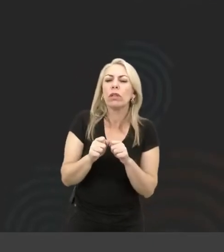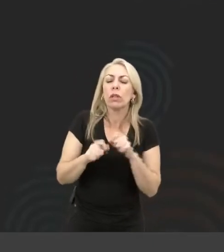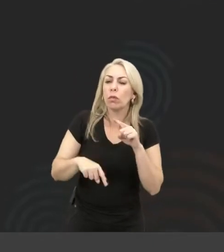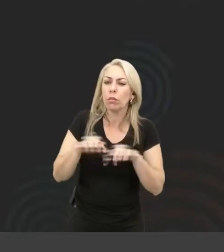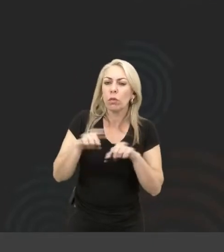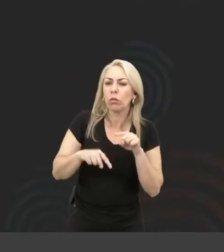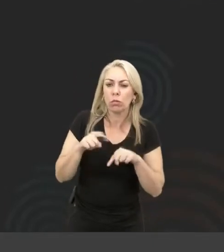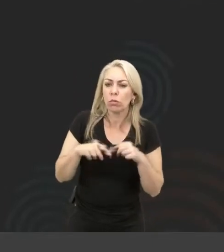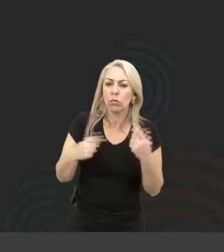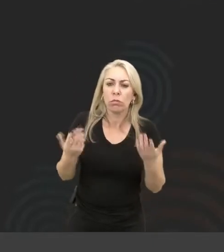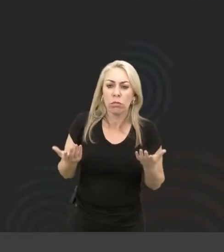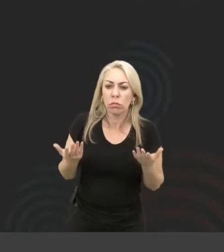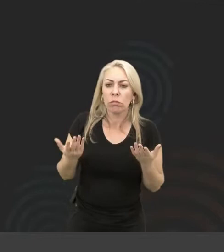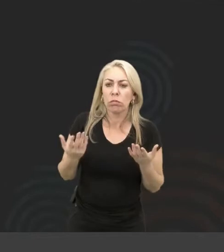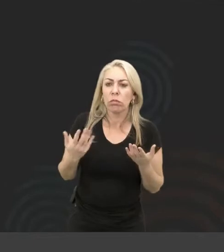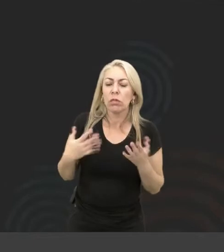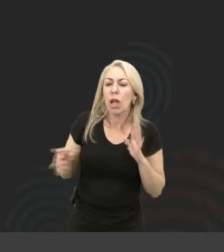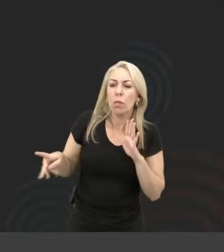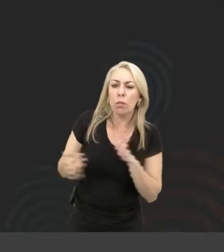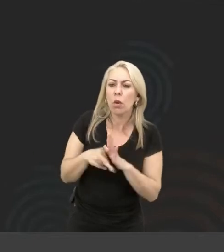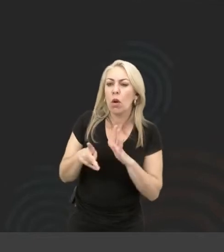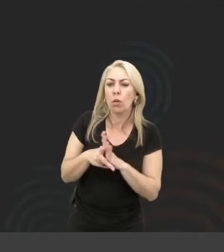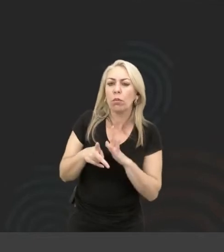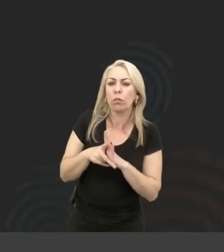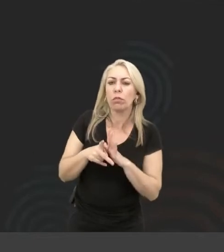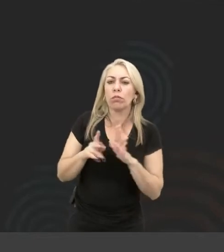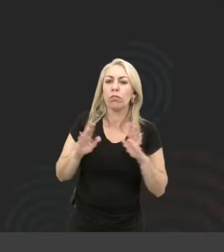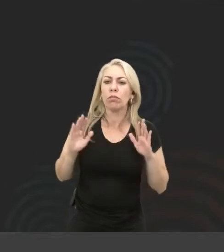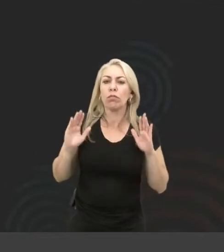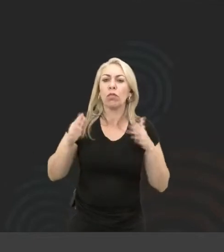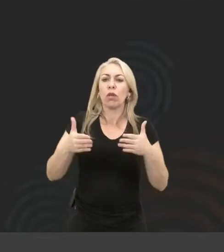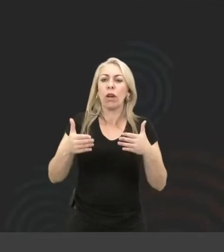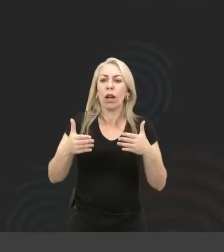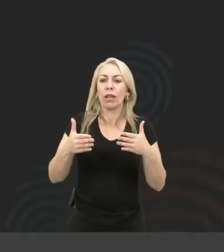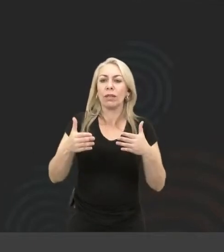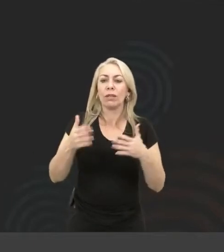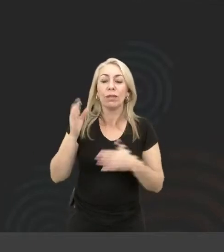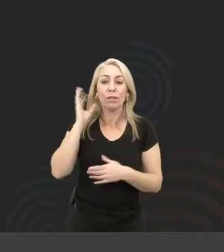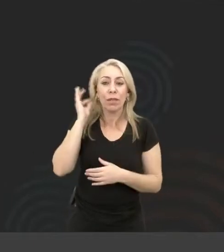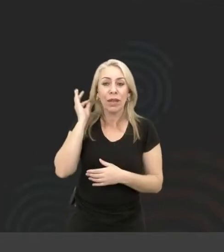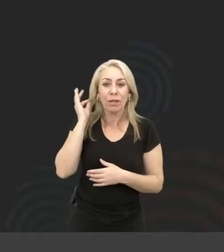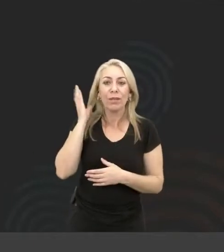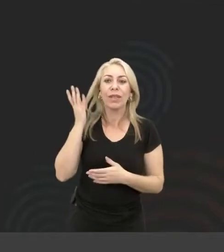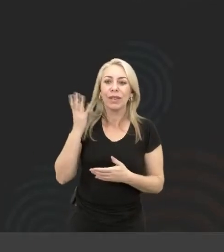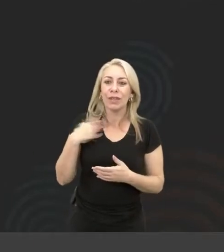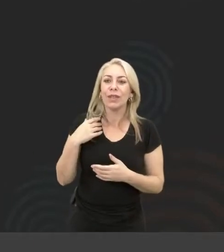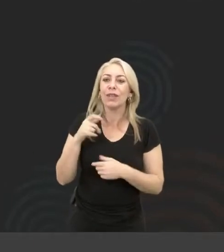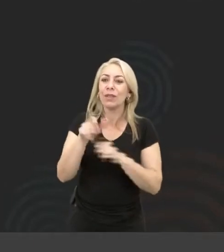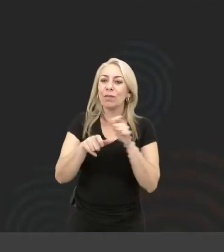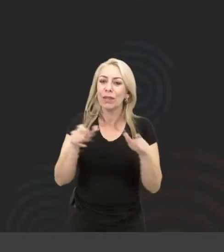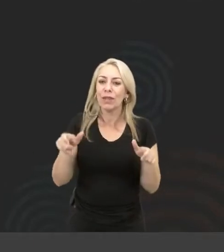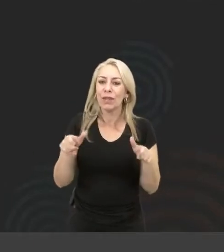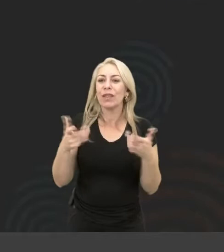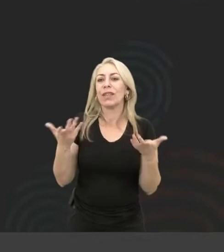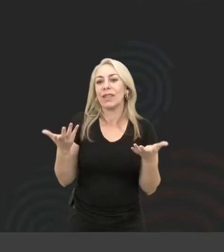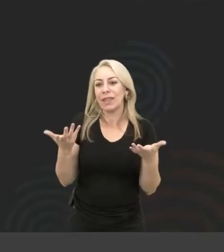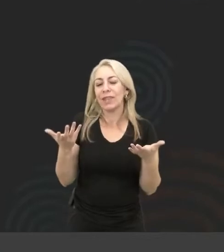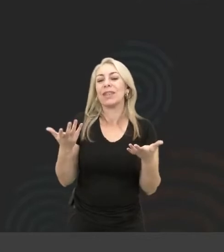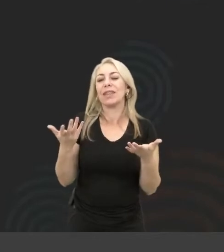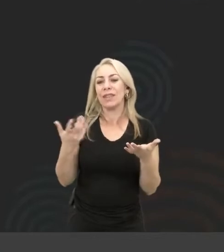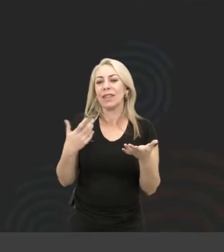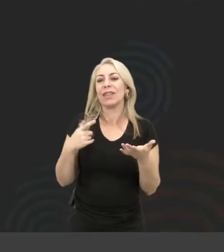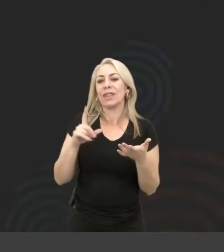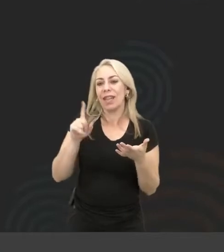produto que é especial, voltado, de repente, pra cabelos de pessoas que geralmente